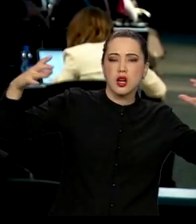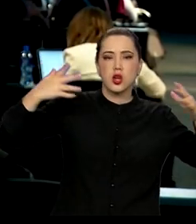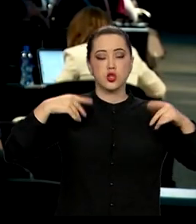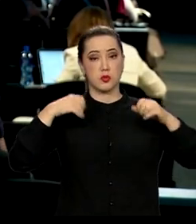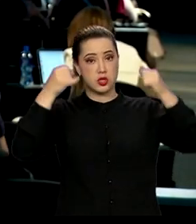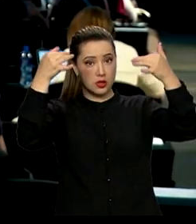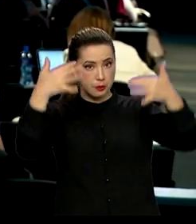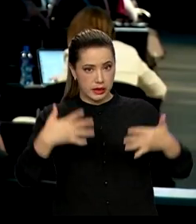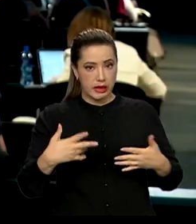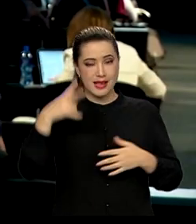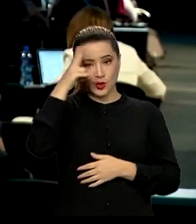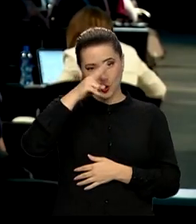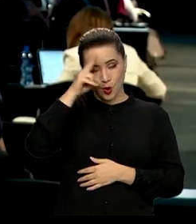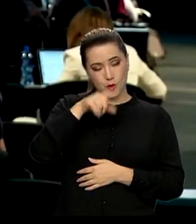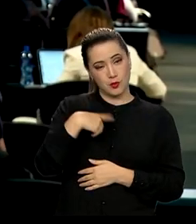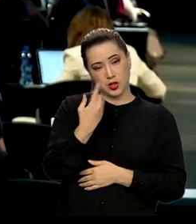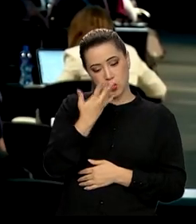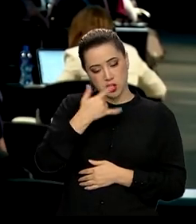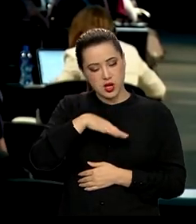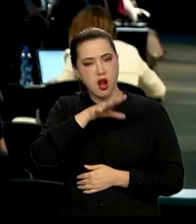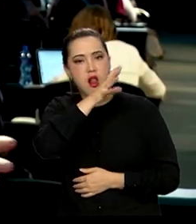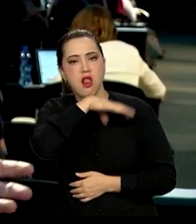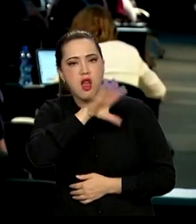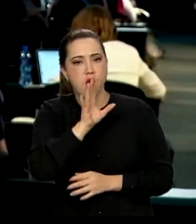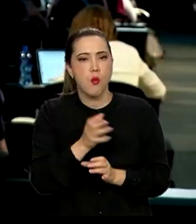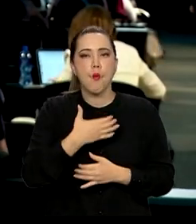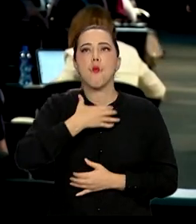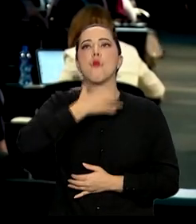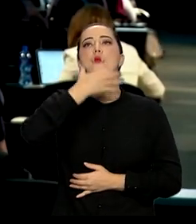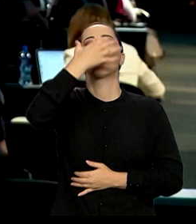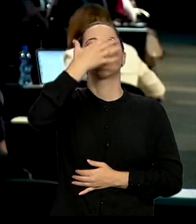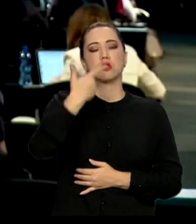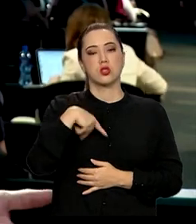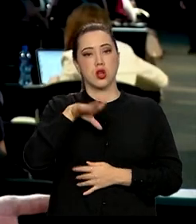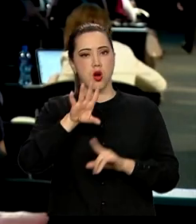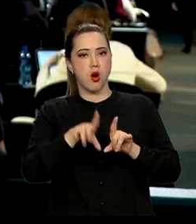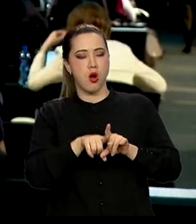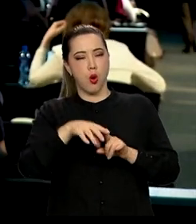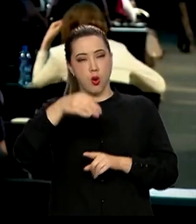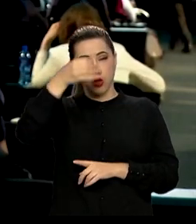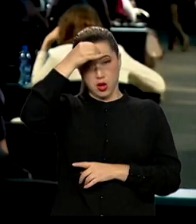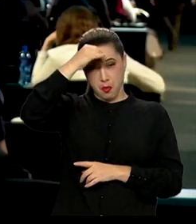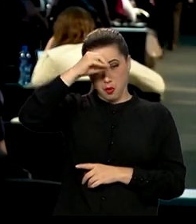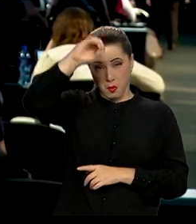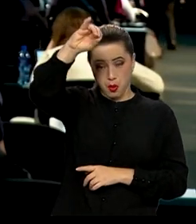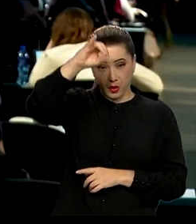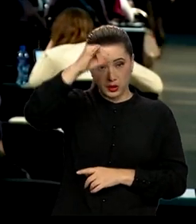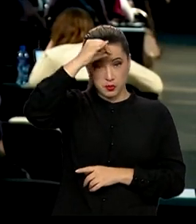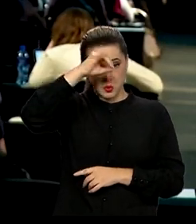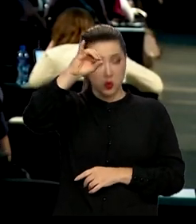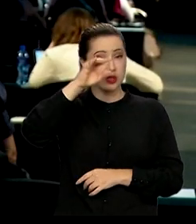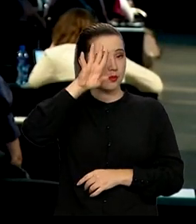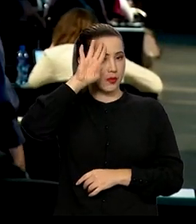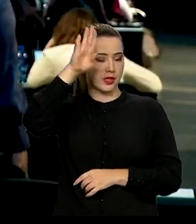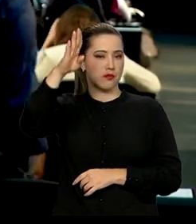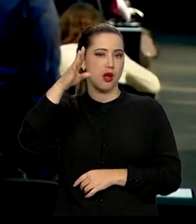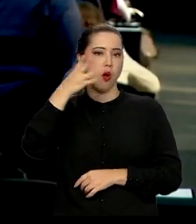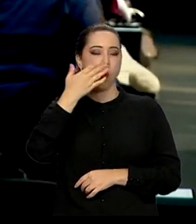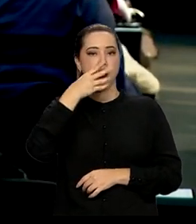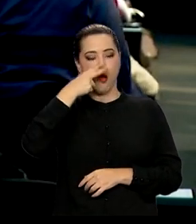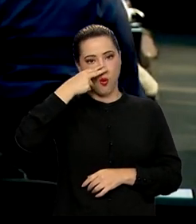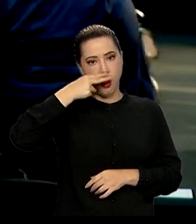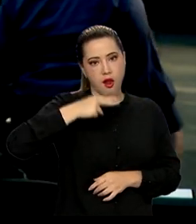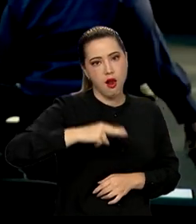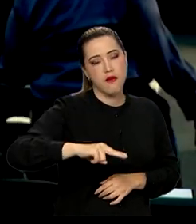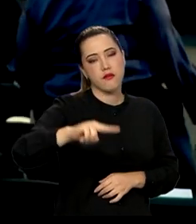histórias para as nossas crianças. Leões, girafas, zebras, hipopótamos e, claro, o principal deles, os elefantes. Em